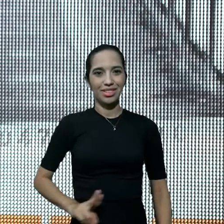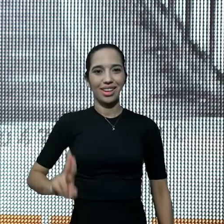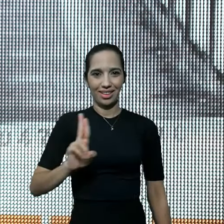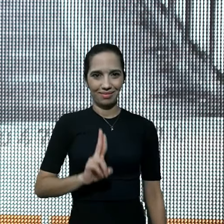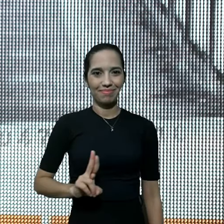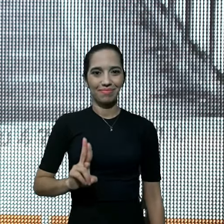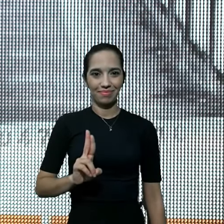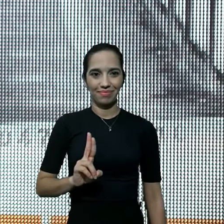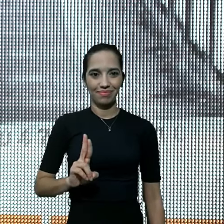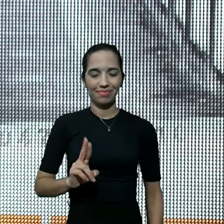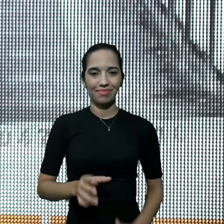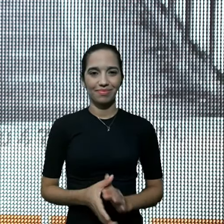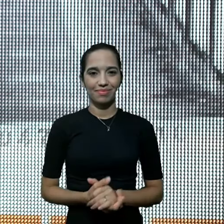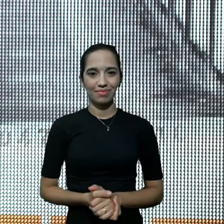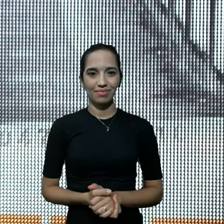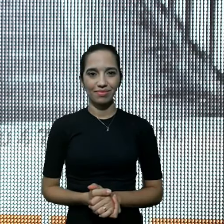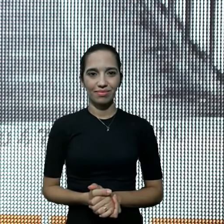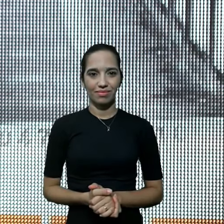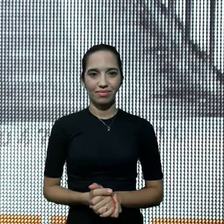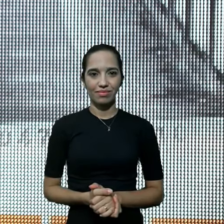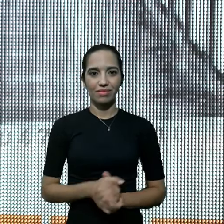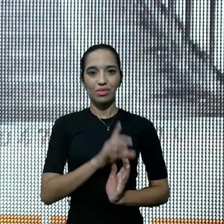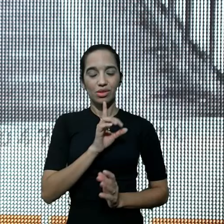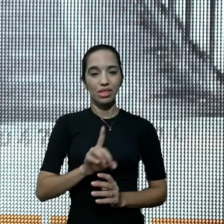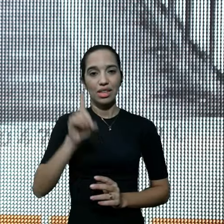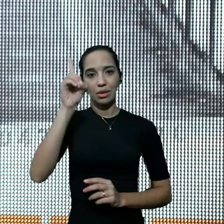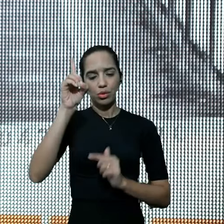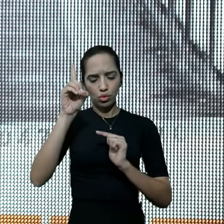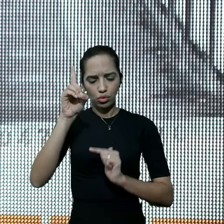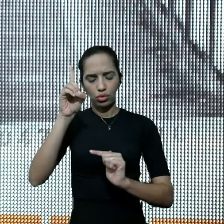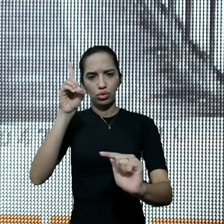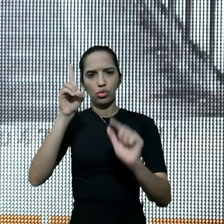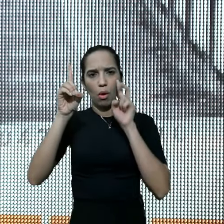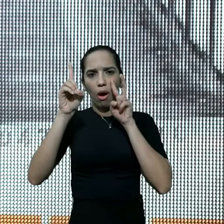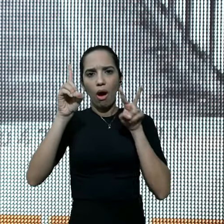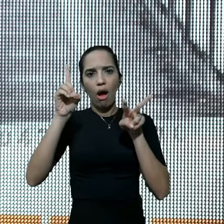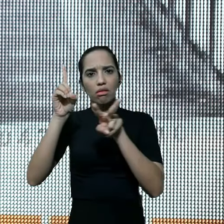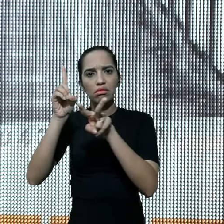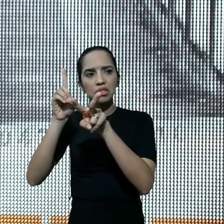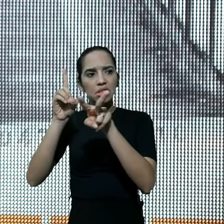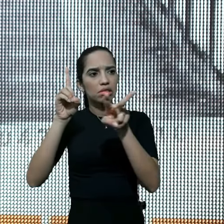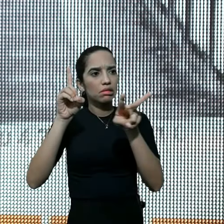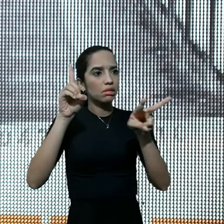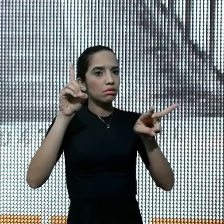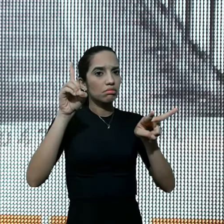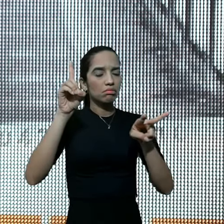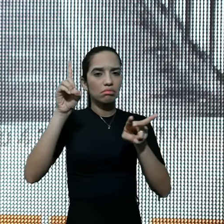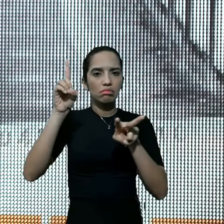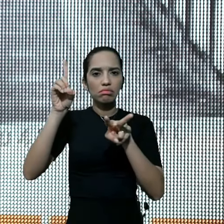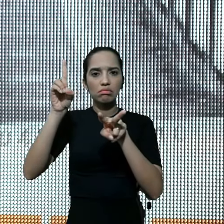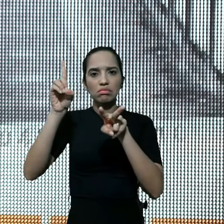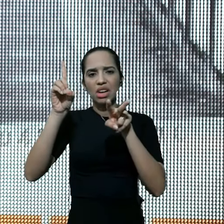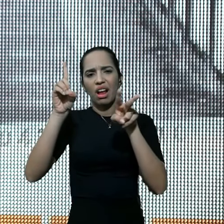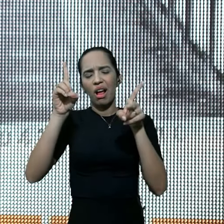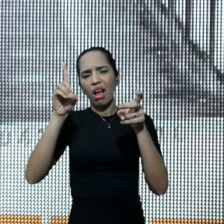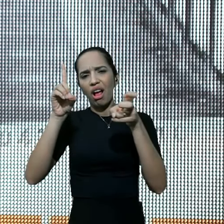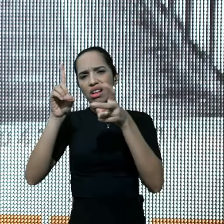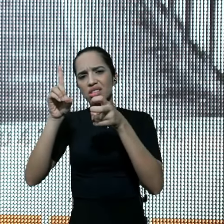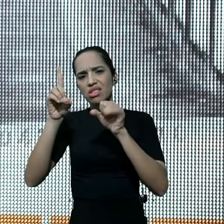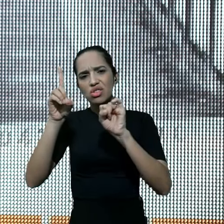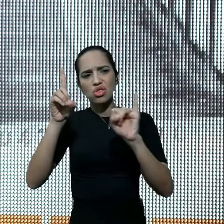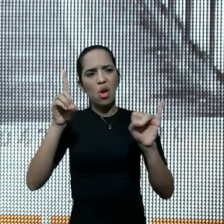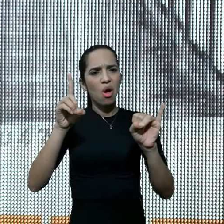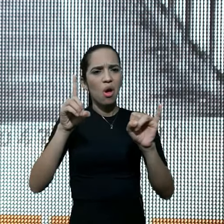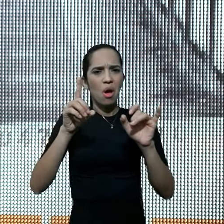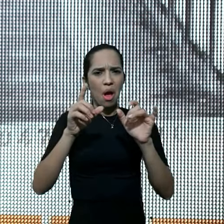esse é o Deus, que continua olhando, nós, e não vê, as nossas distorções, debilidades, simplesmente